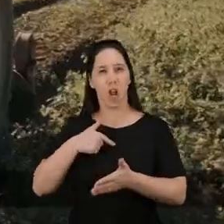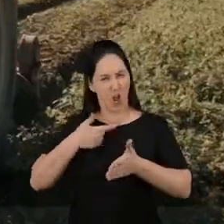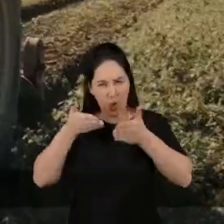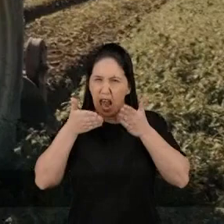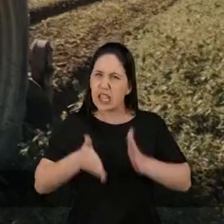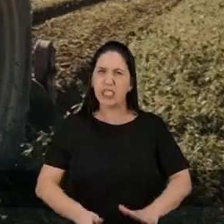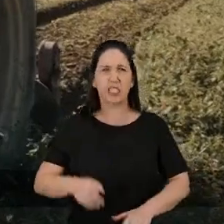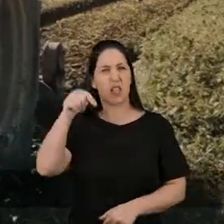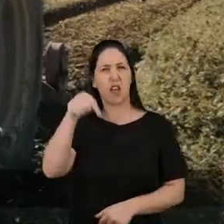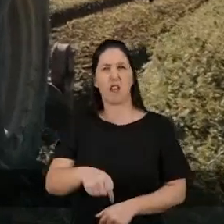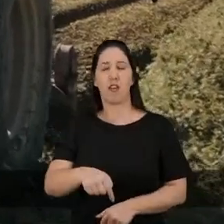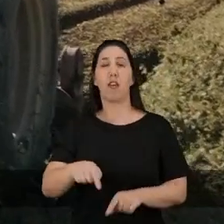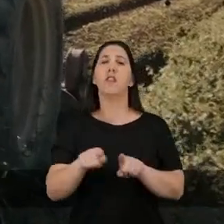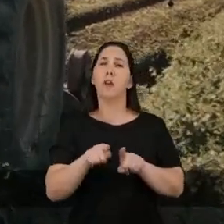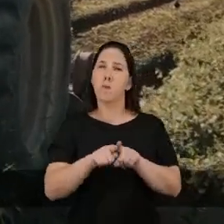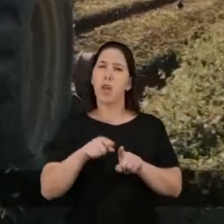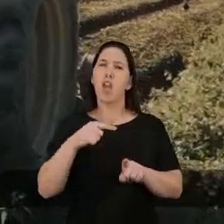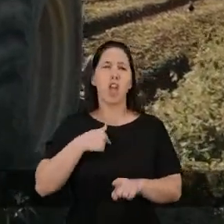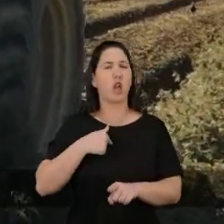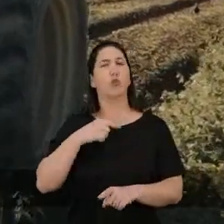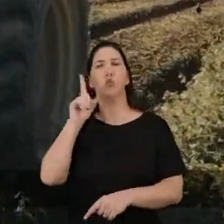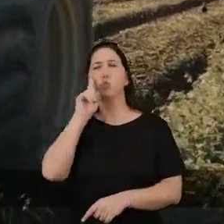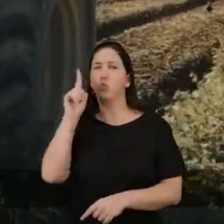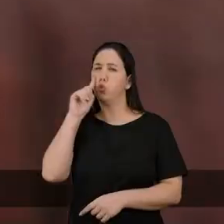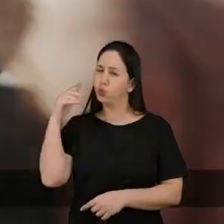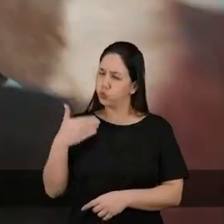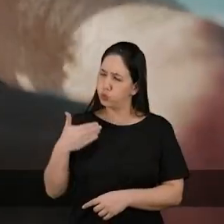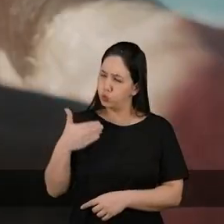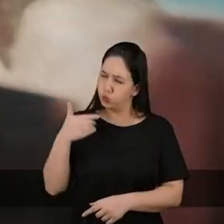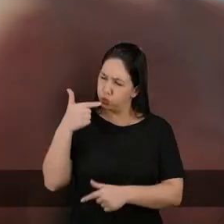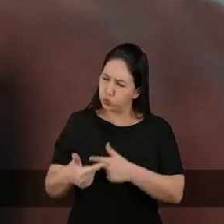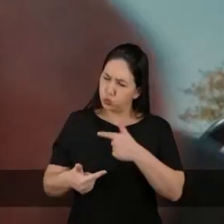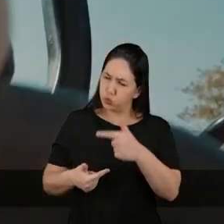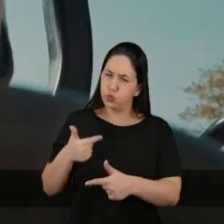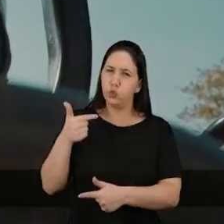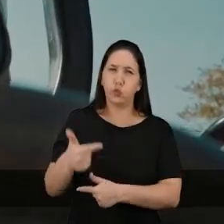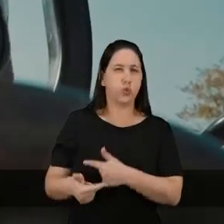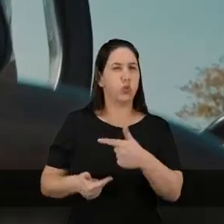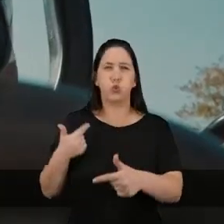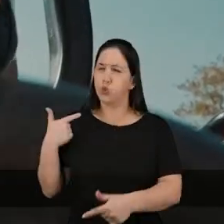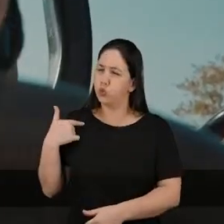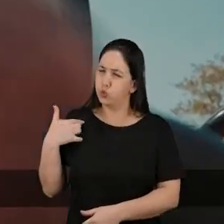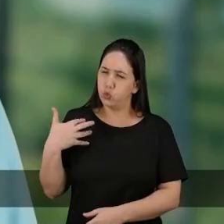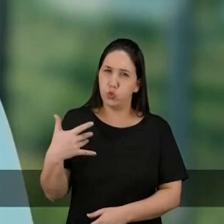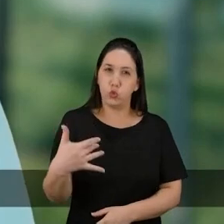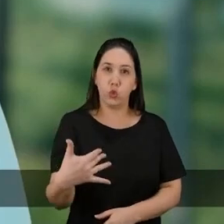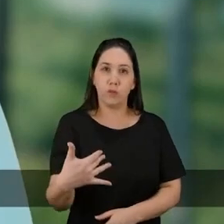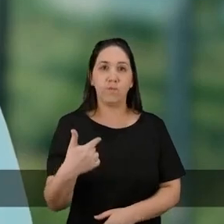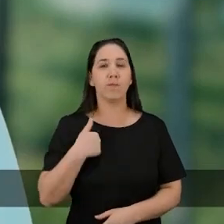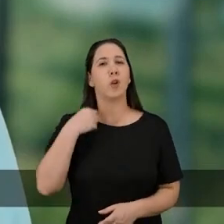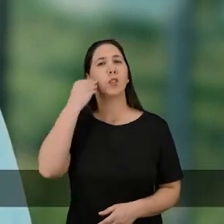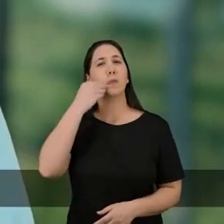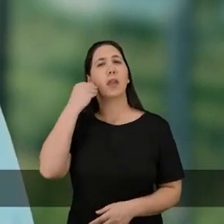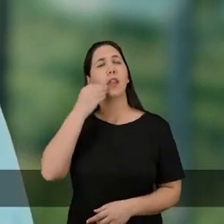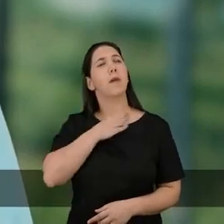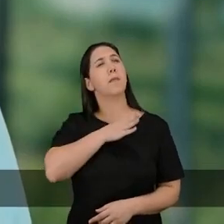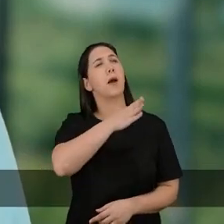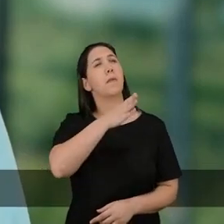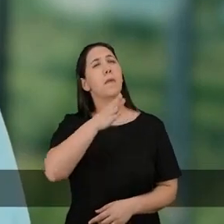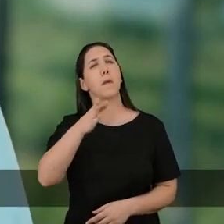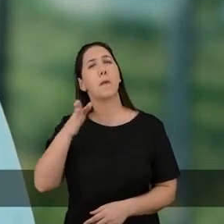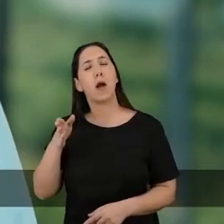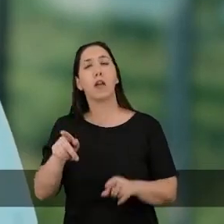essa terra que venho batalhando todos os dias, desde que me conheço por gente. E o que eu vejo nas minhas